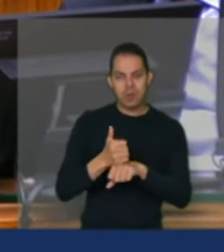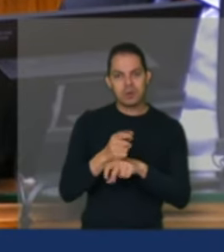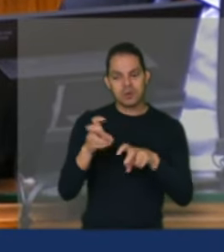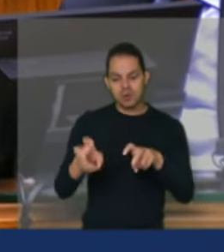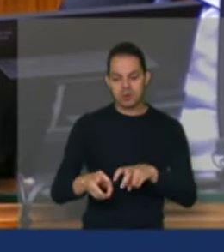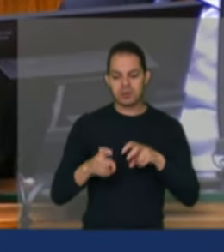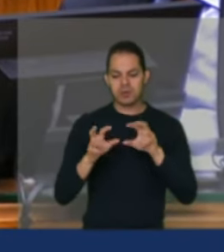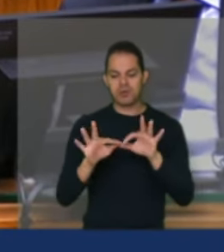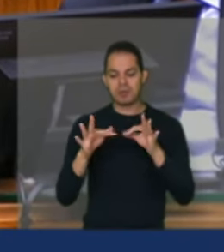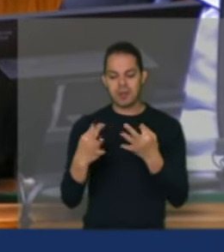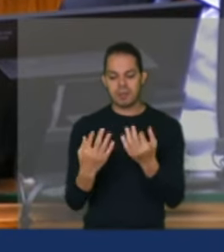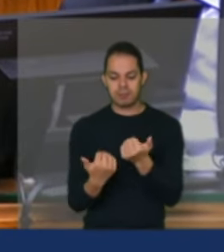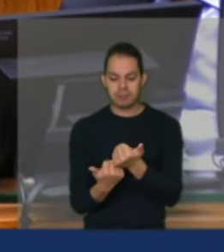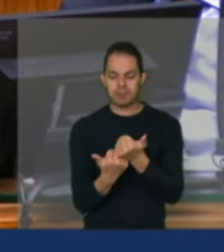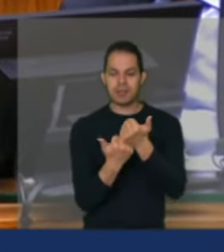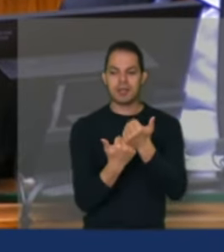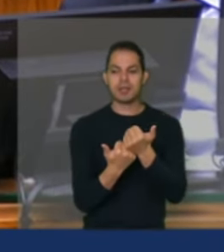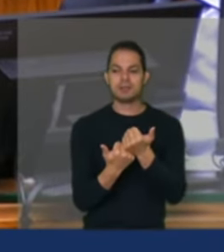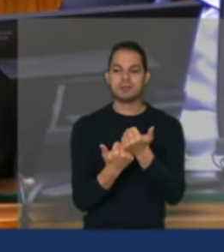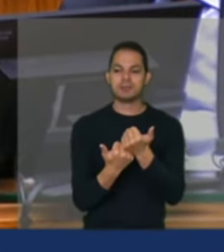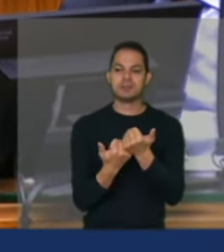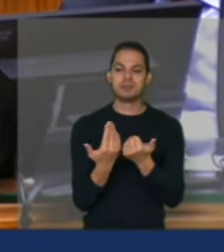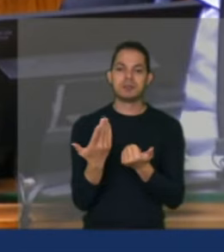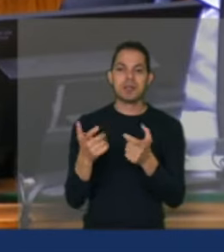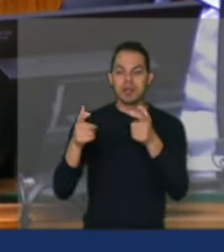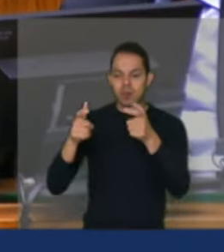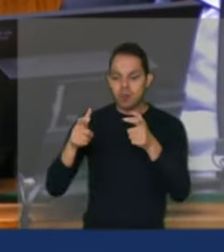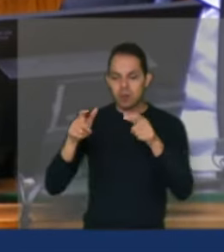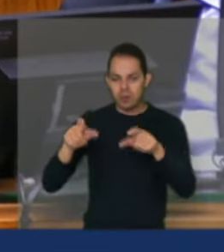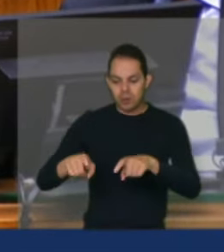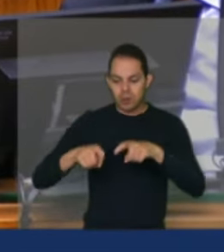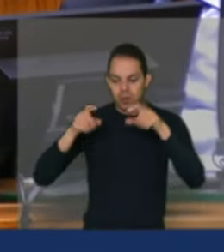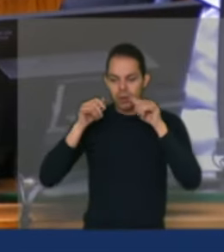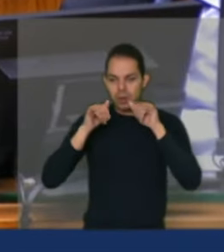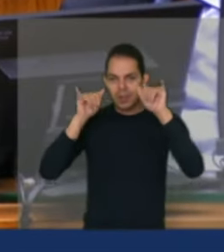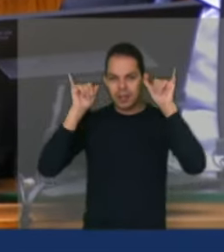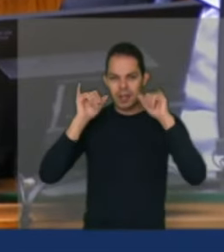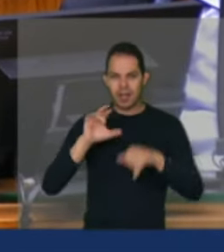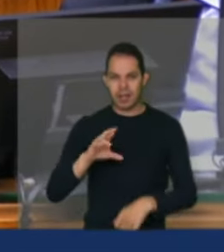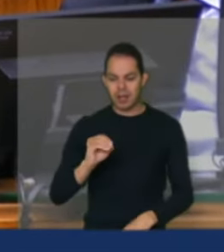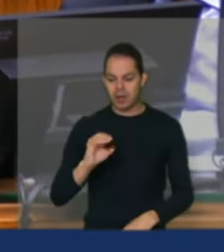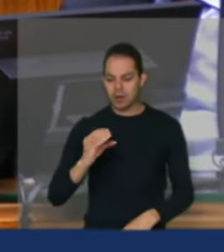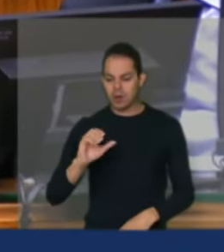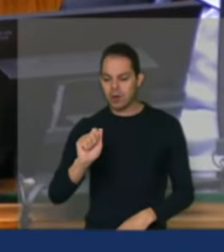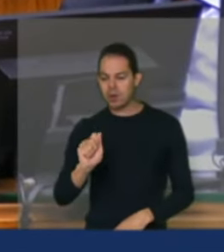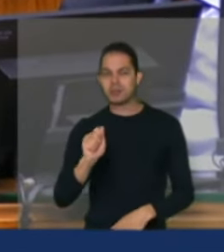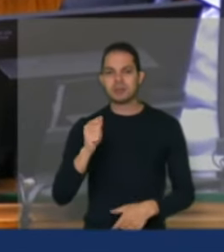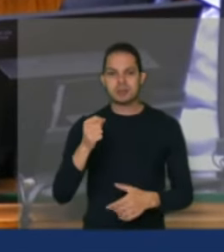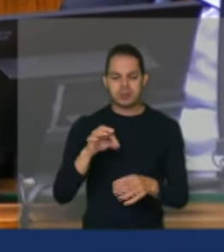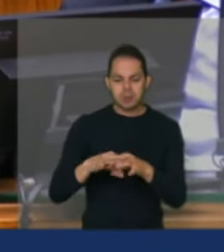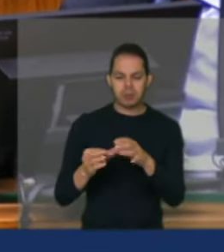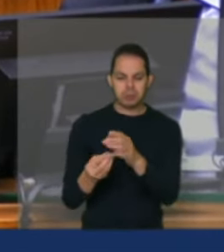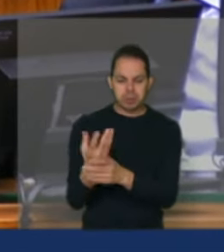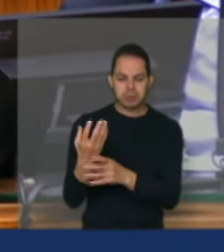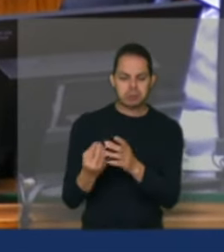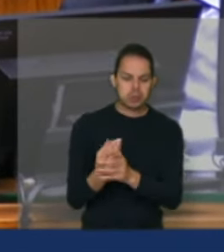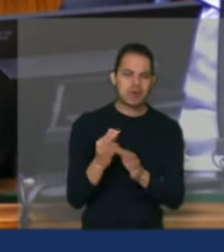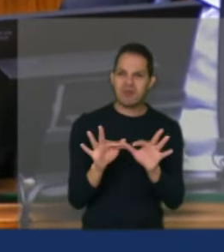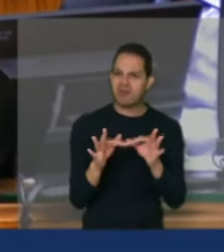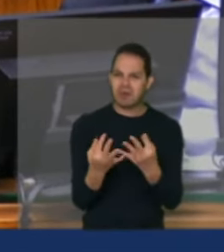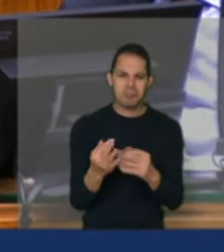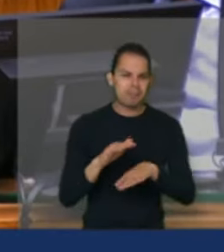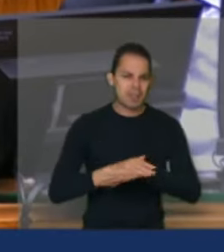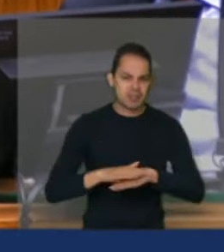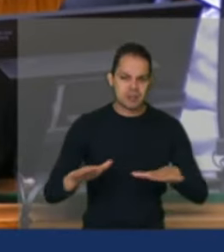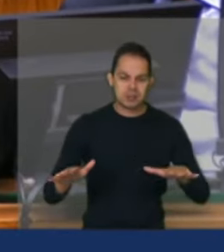subsistência onde na roça nós tínhamos que produzir para tudo e era só para a subsistência mesmo onde nós não